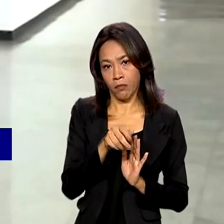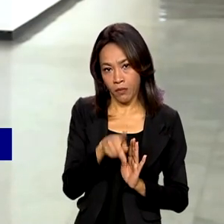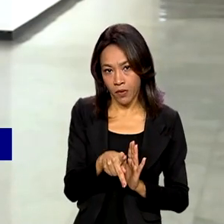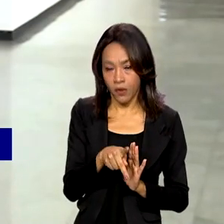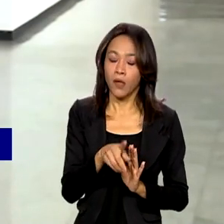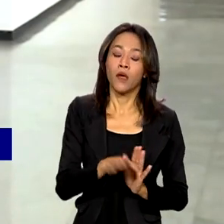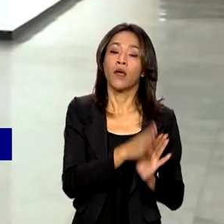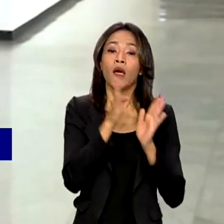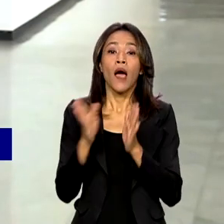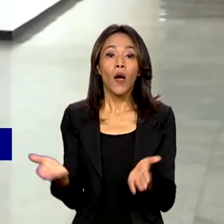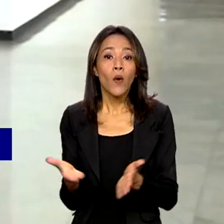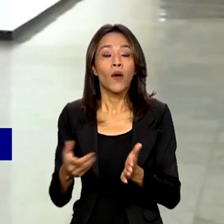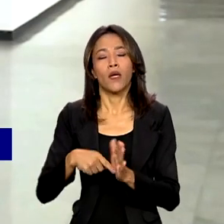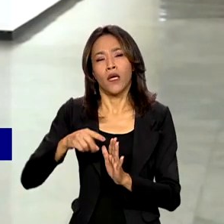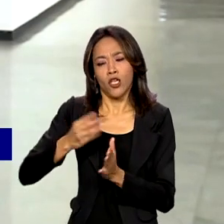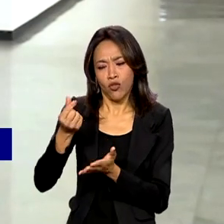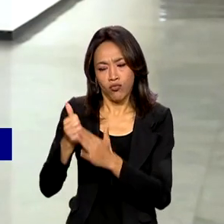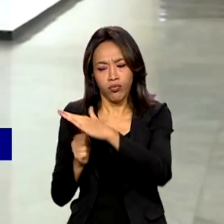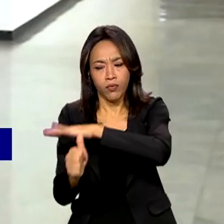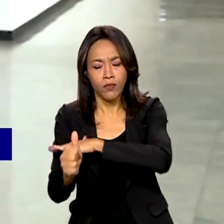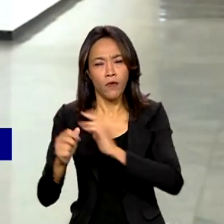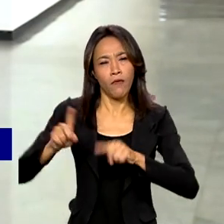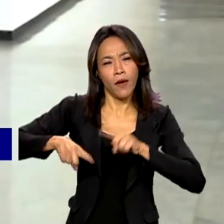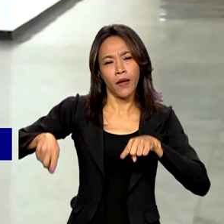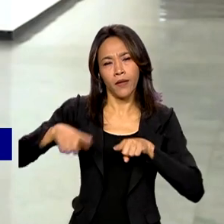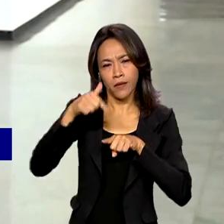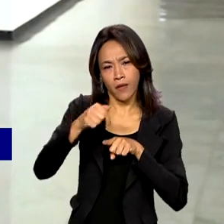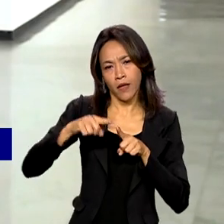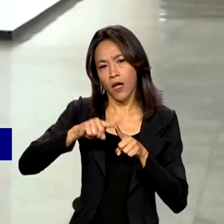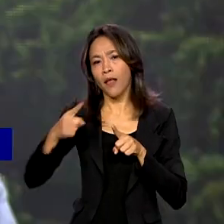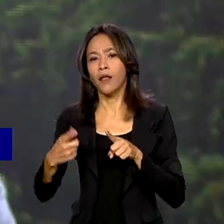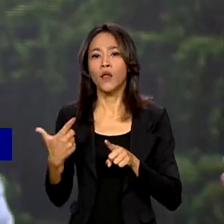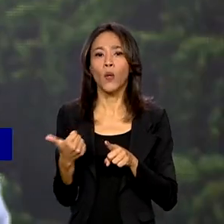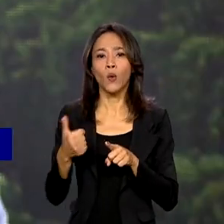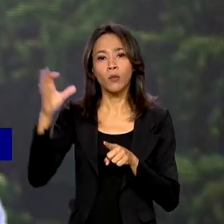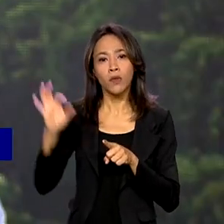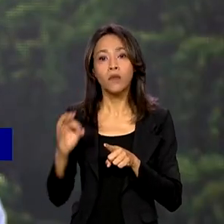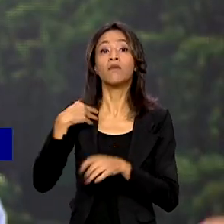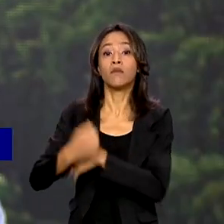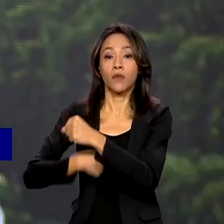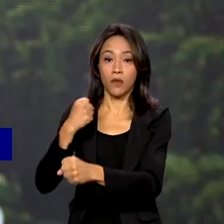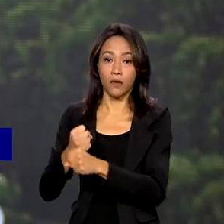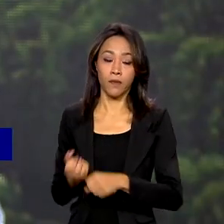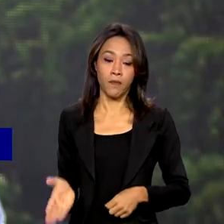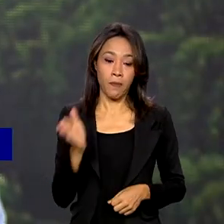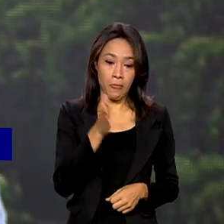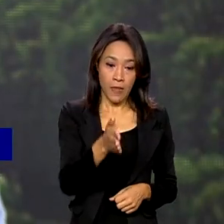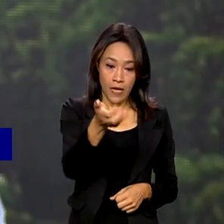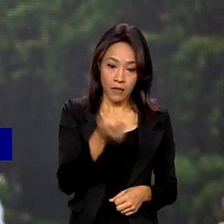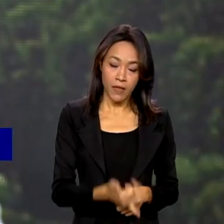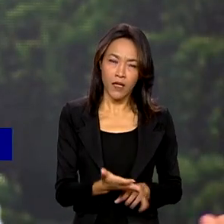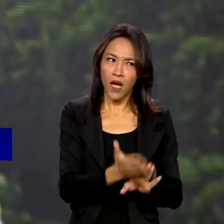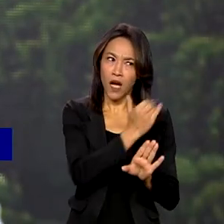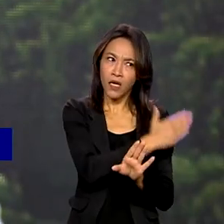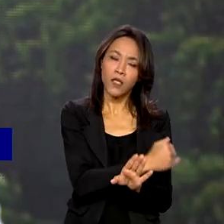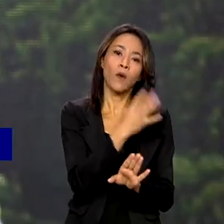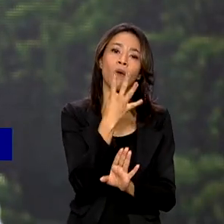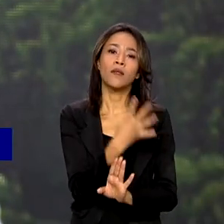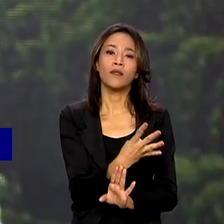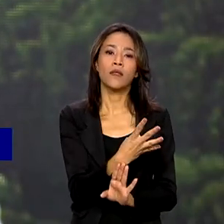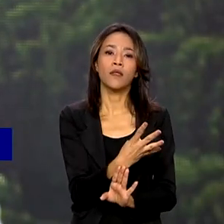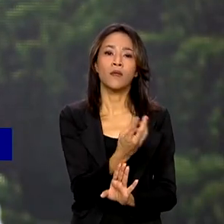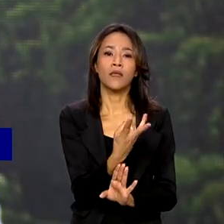as taxas variam entre 7% e 12,5% ao ano. Os limites financiáveis, que eram de R$ 430 mil